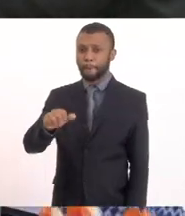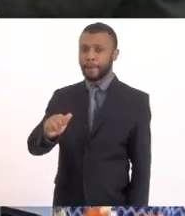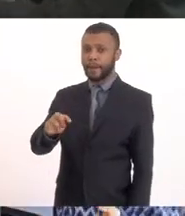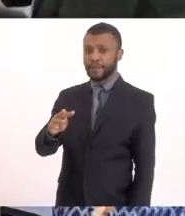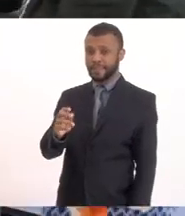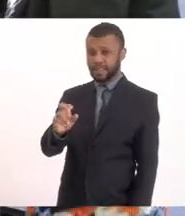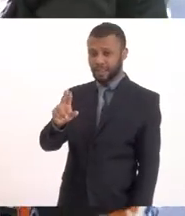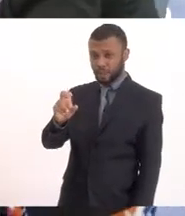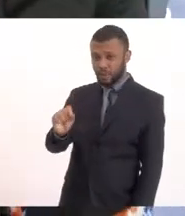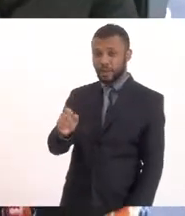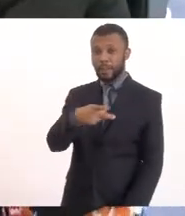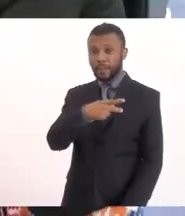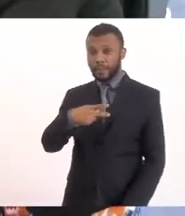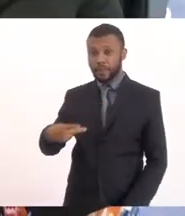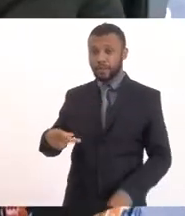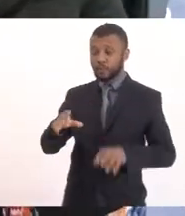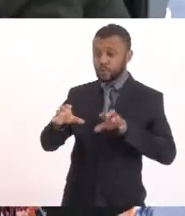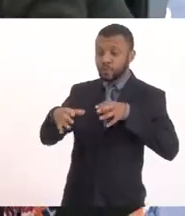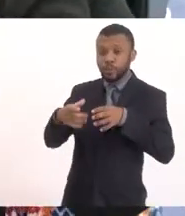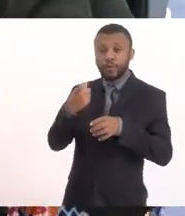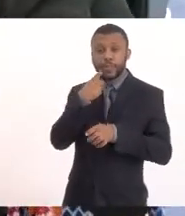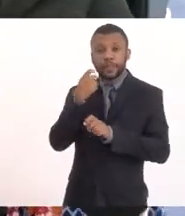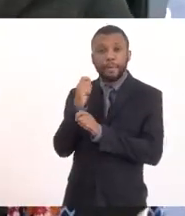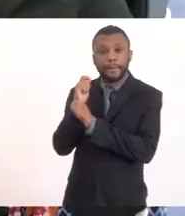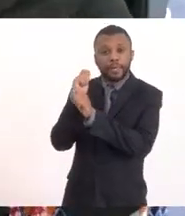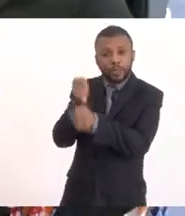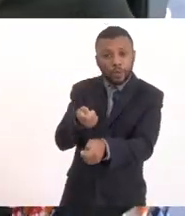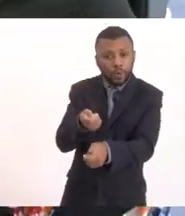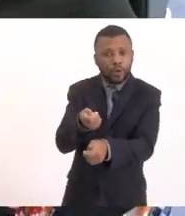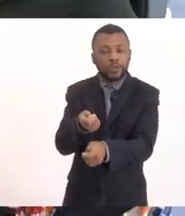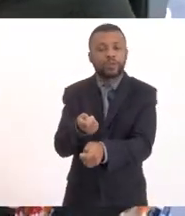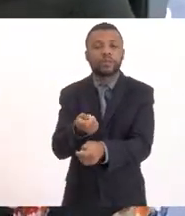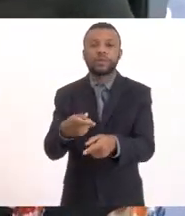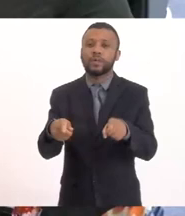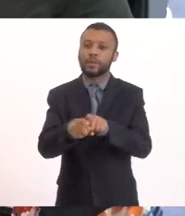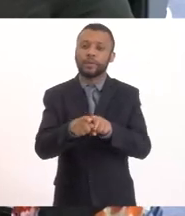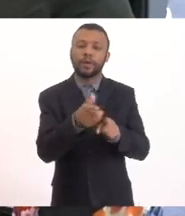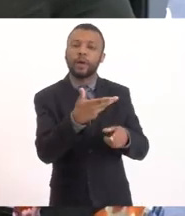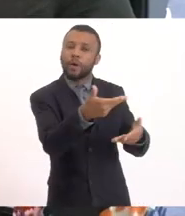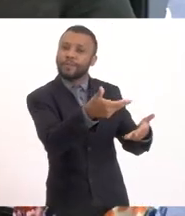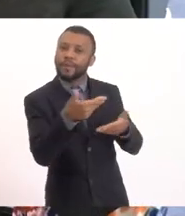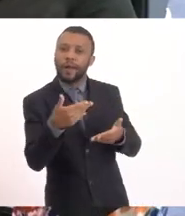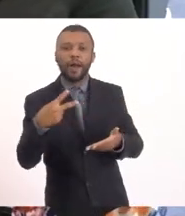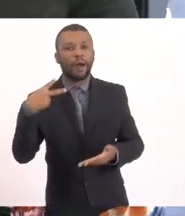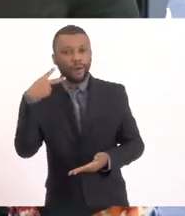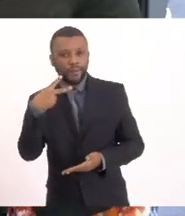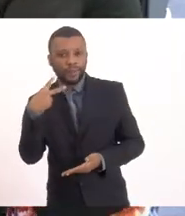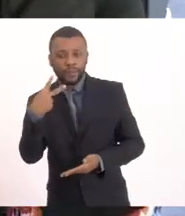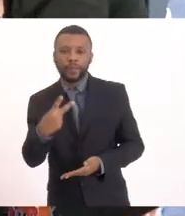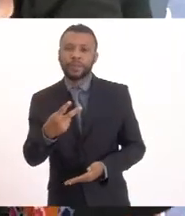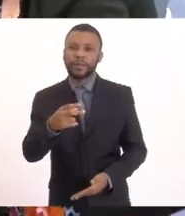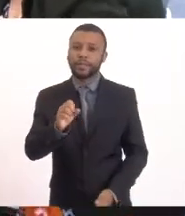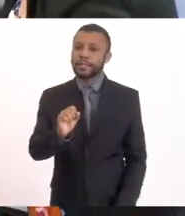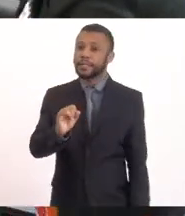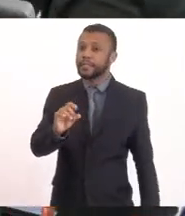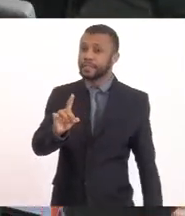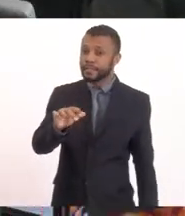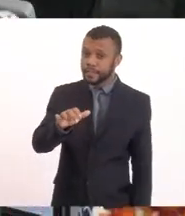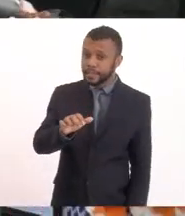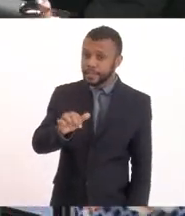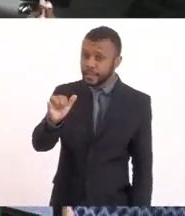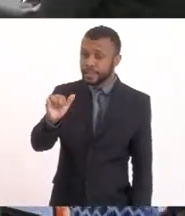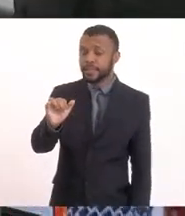da colônia de pescadores Z24 e os vereadores Odinei Garcia, vereador de Saquarema